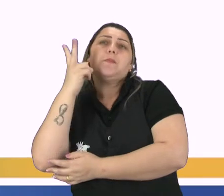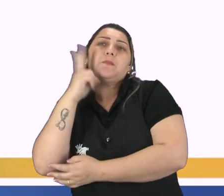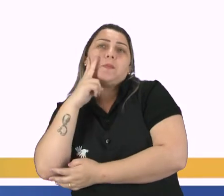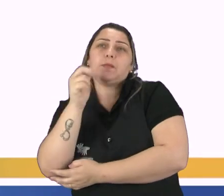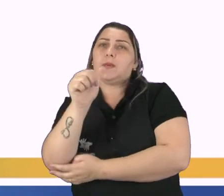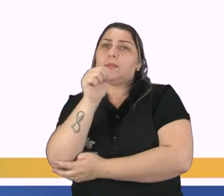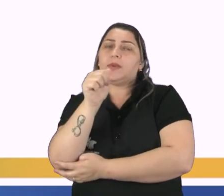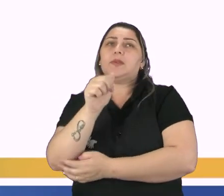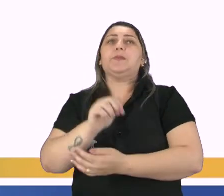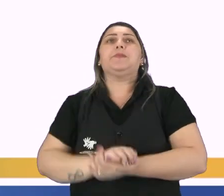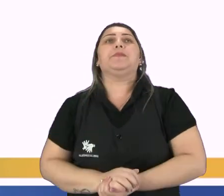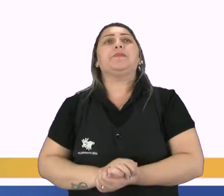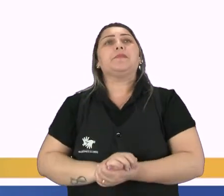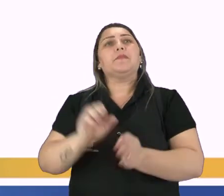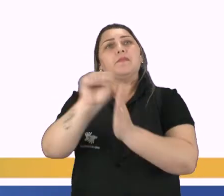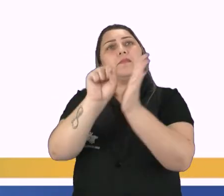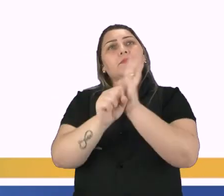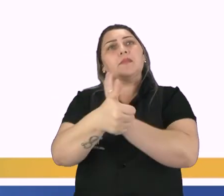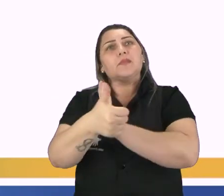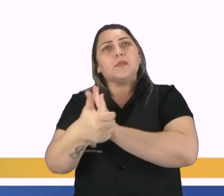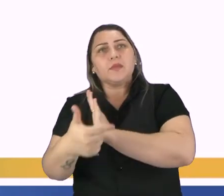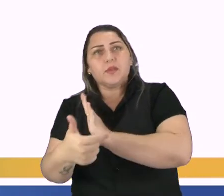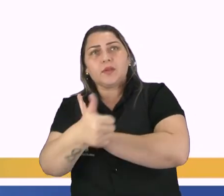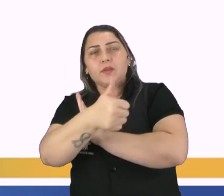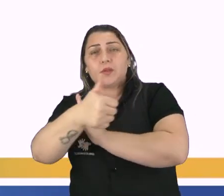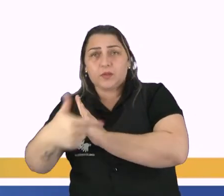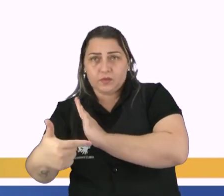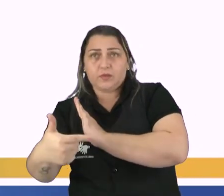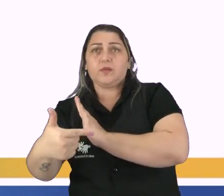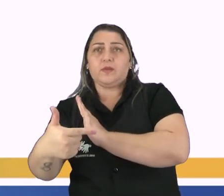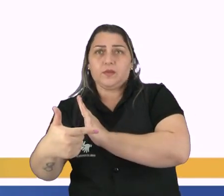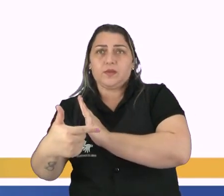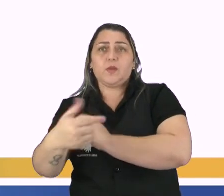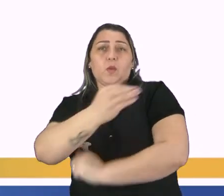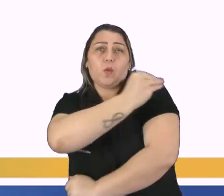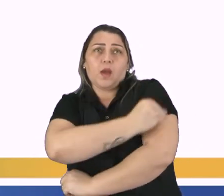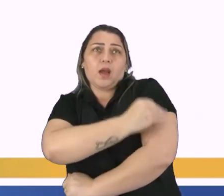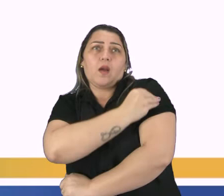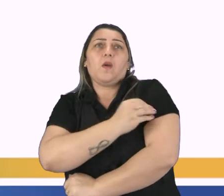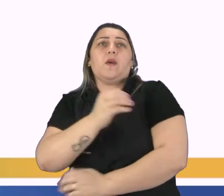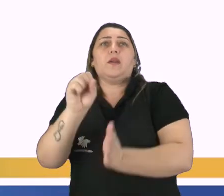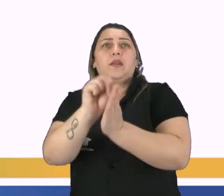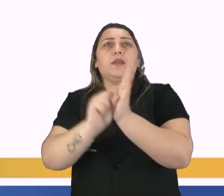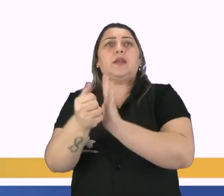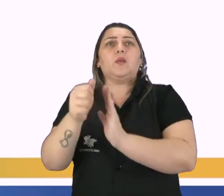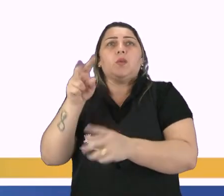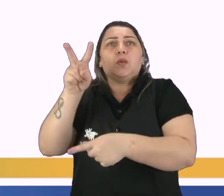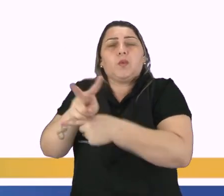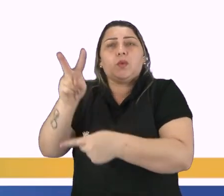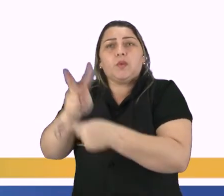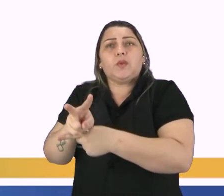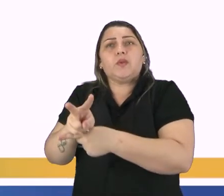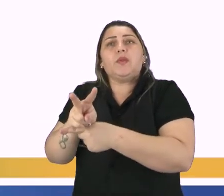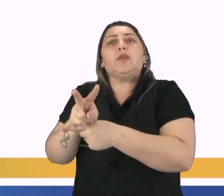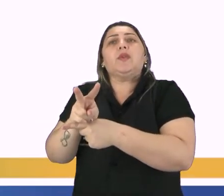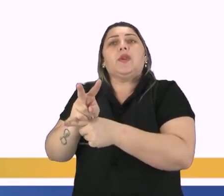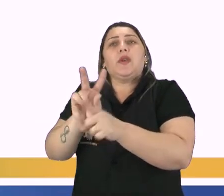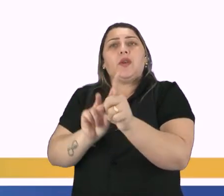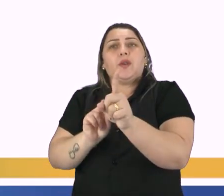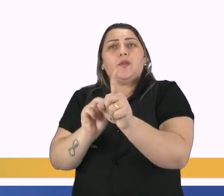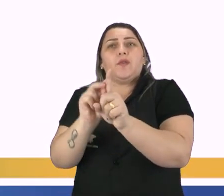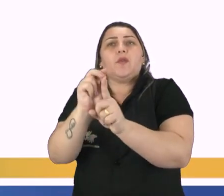por exemplo. No século XII, a destilação do álcool. Século XVII, cultivo de fungos na França.